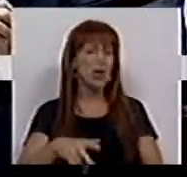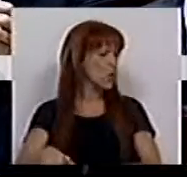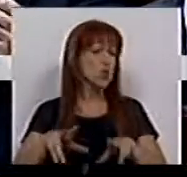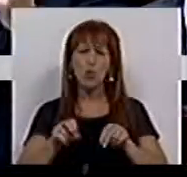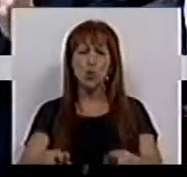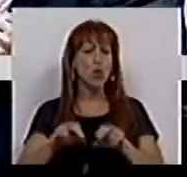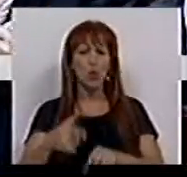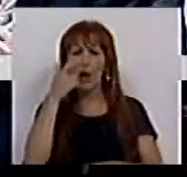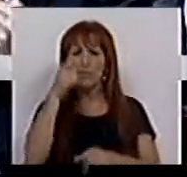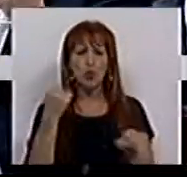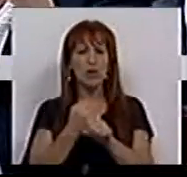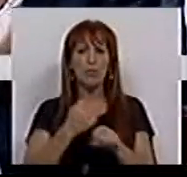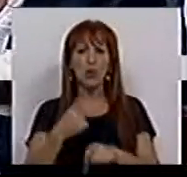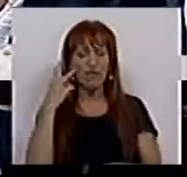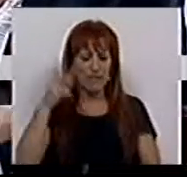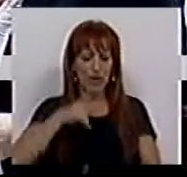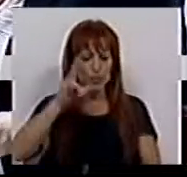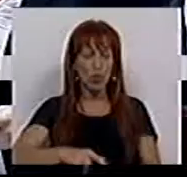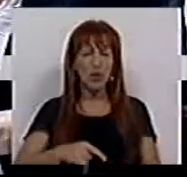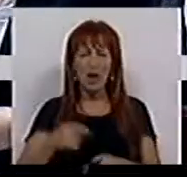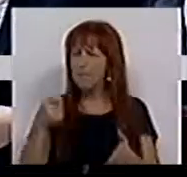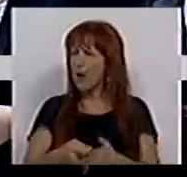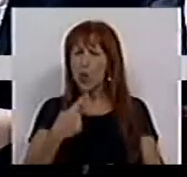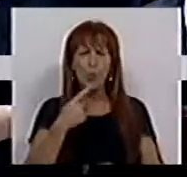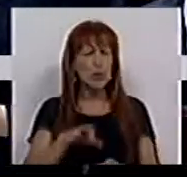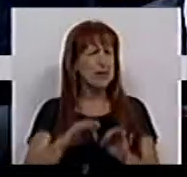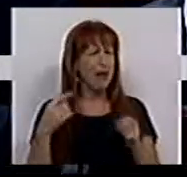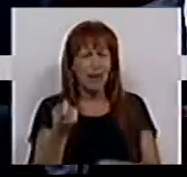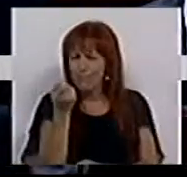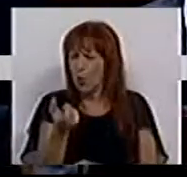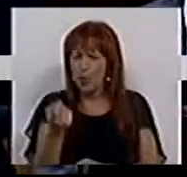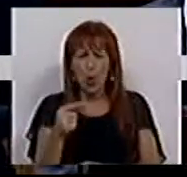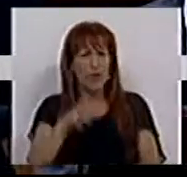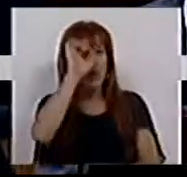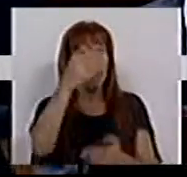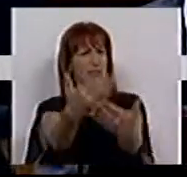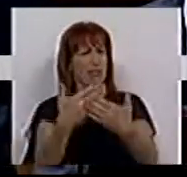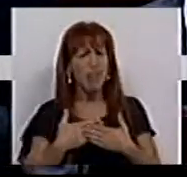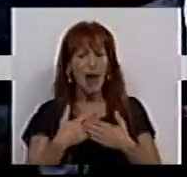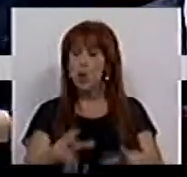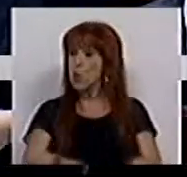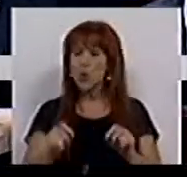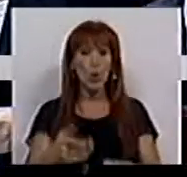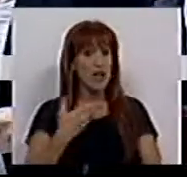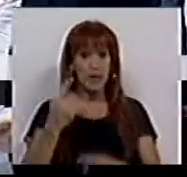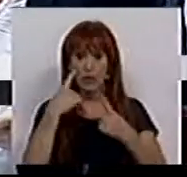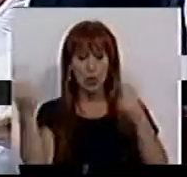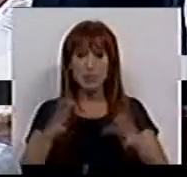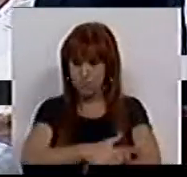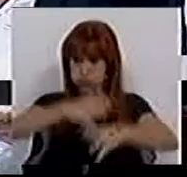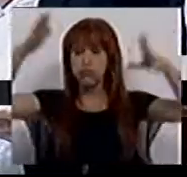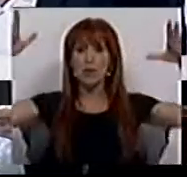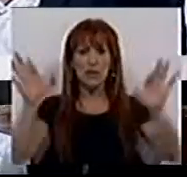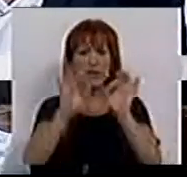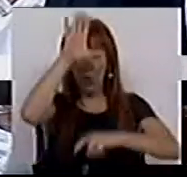Nunca quem trabalha e vive em Portugal pagou tanto para ter tão pouco do Estado. Nunca a dívida pública cresceu